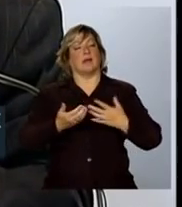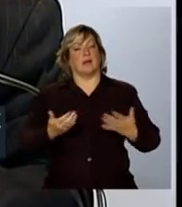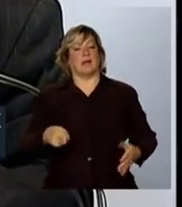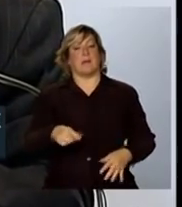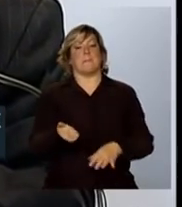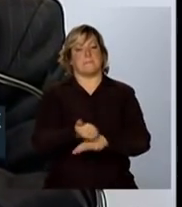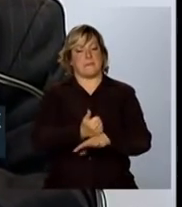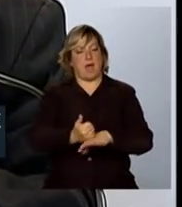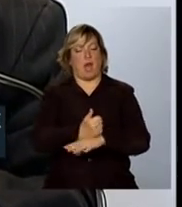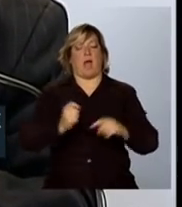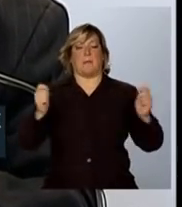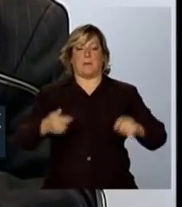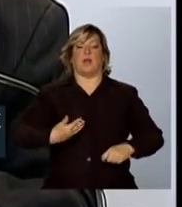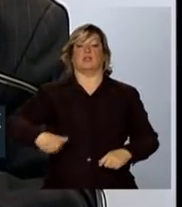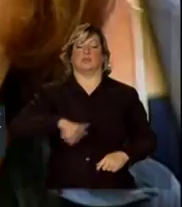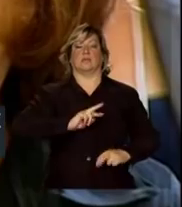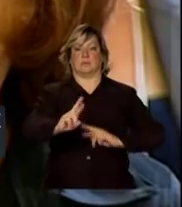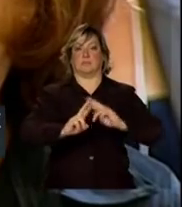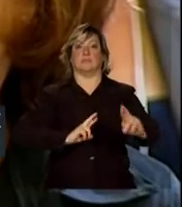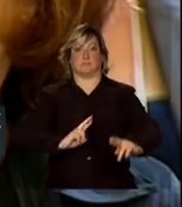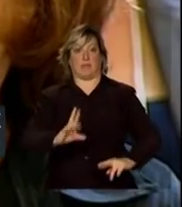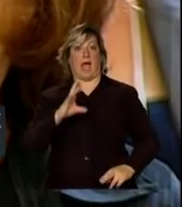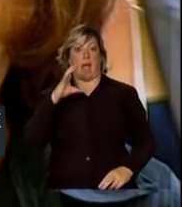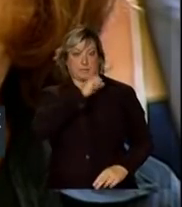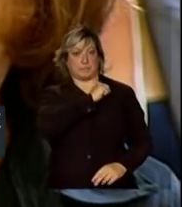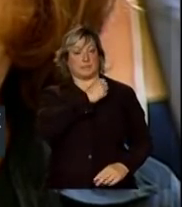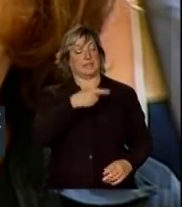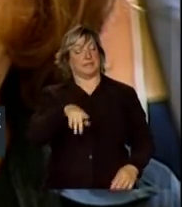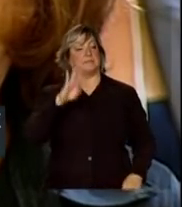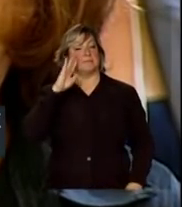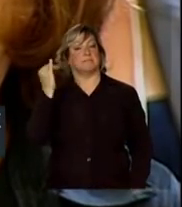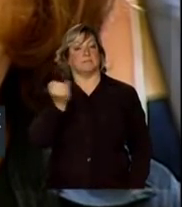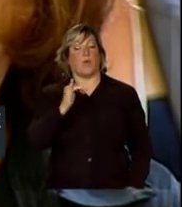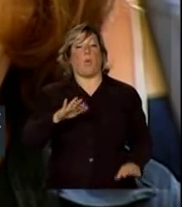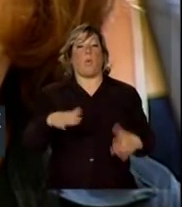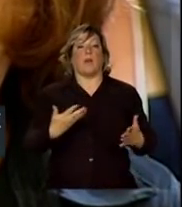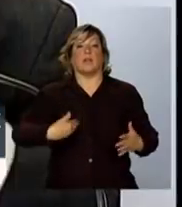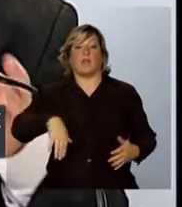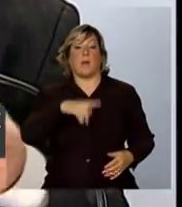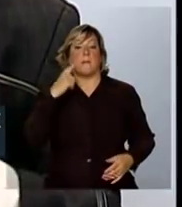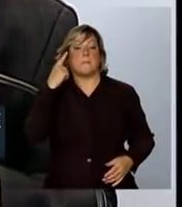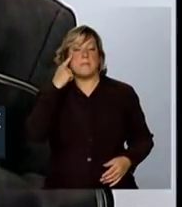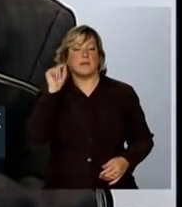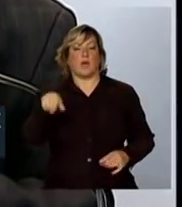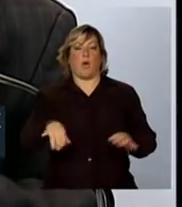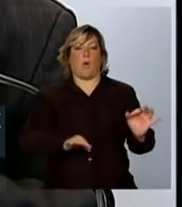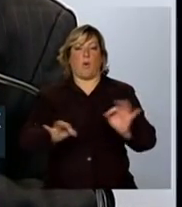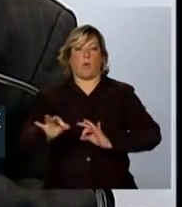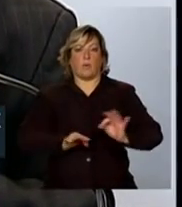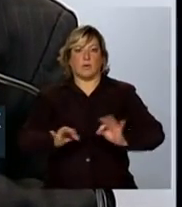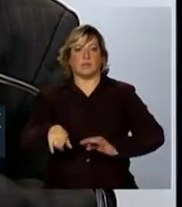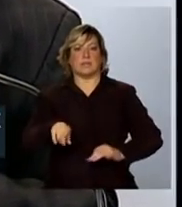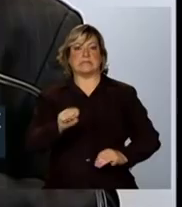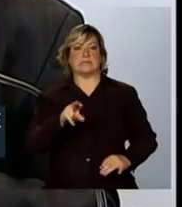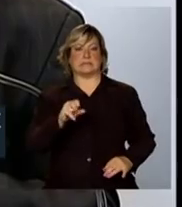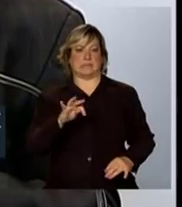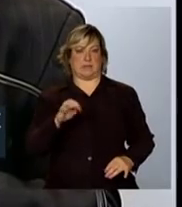melhor a capacidade nossa de resposta. E isso é fundamental quando a gente pensa na organização de um sistema.